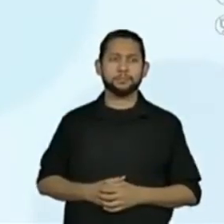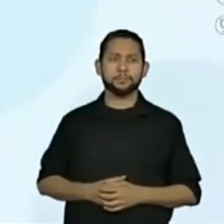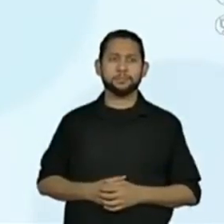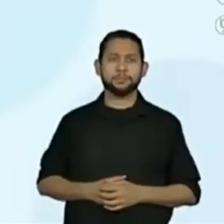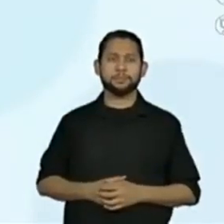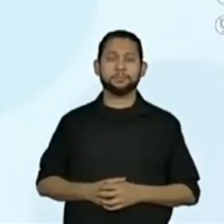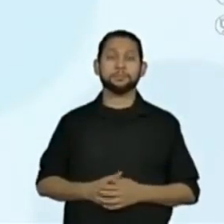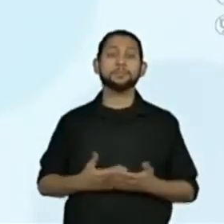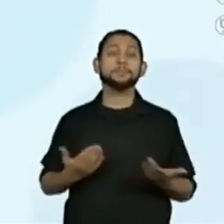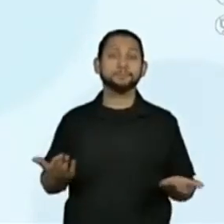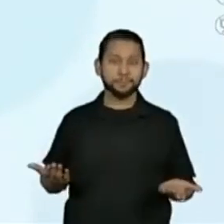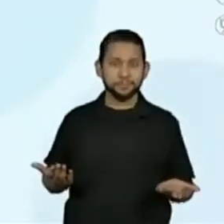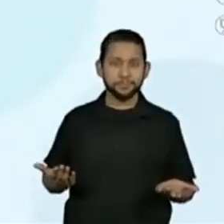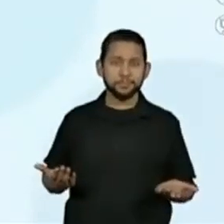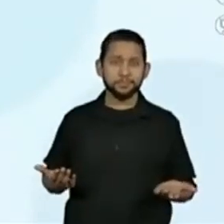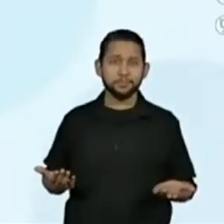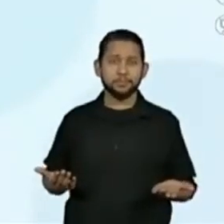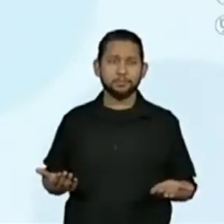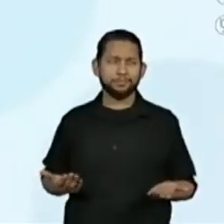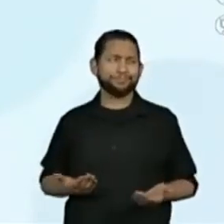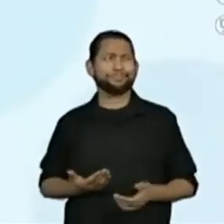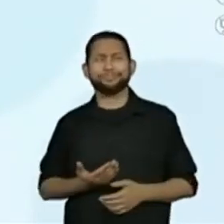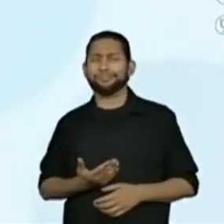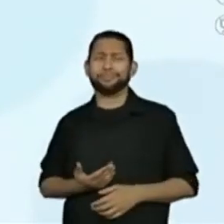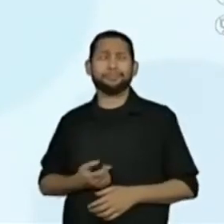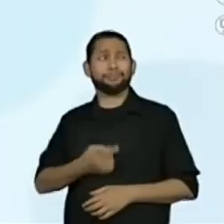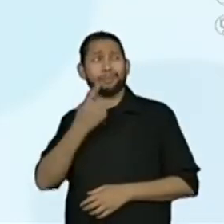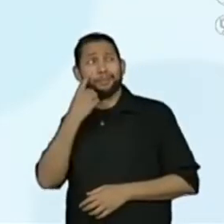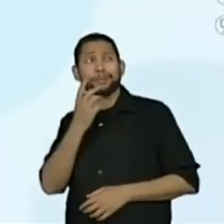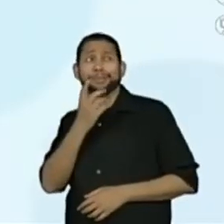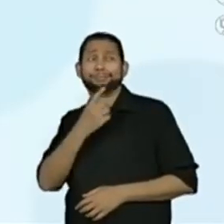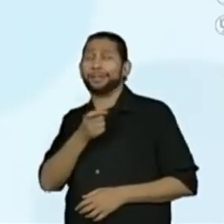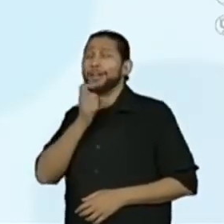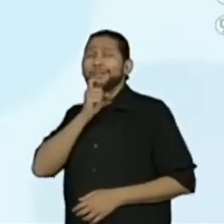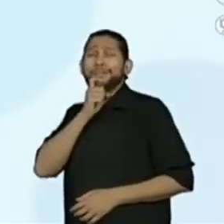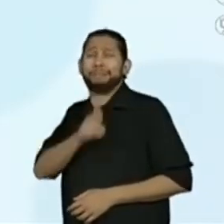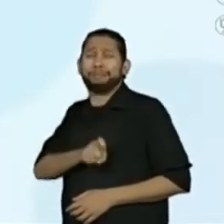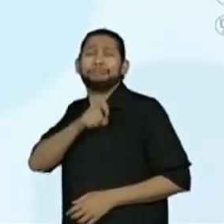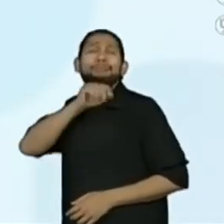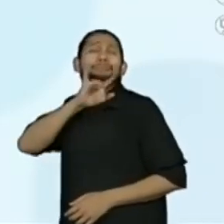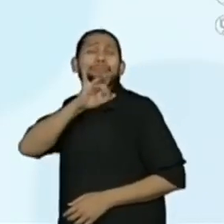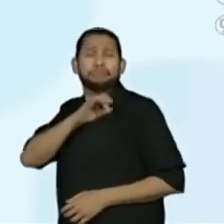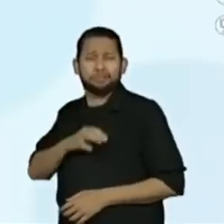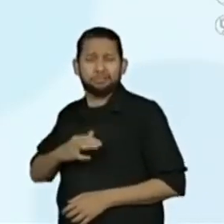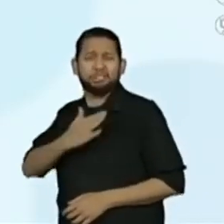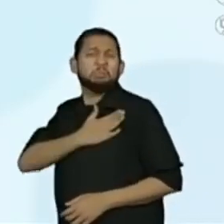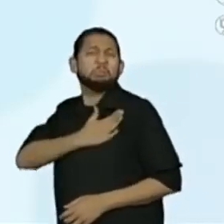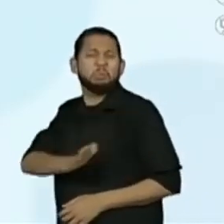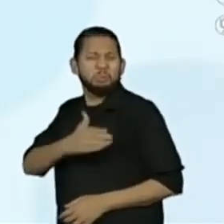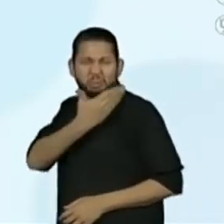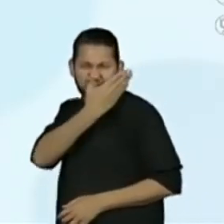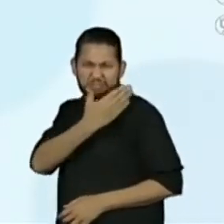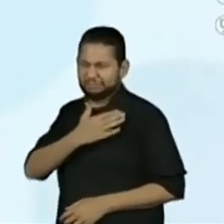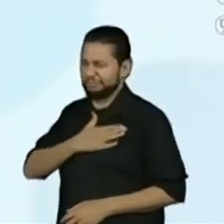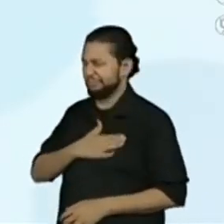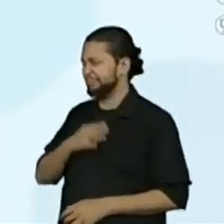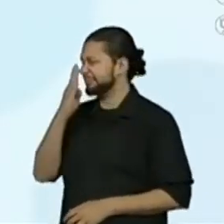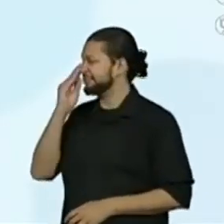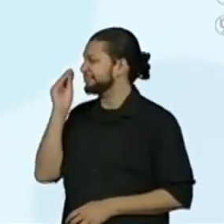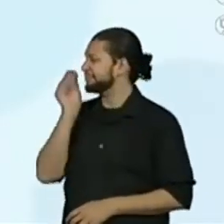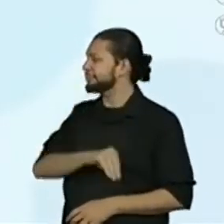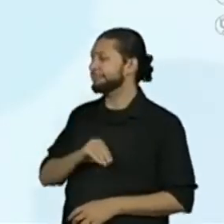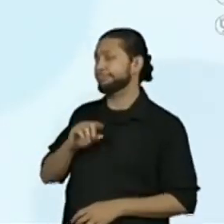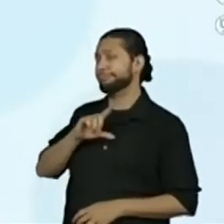Então, agora reconheço que estão verdes, disse o animal. Não gosto de frutas assim. E